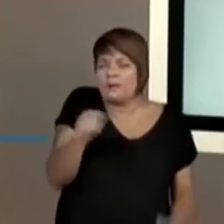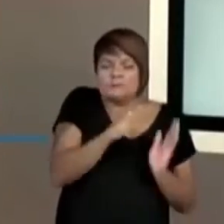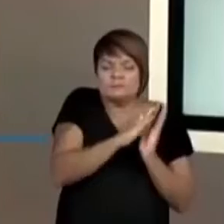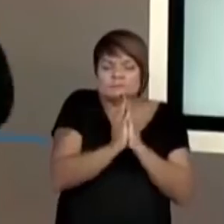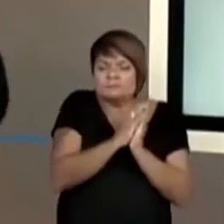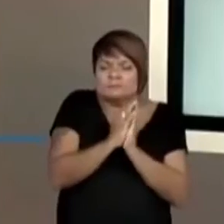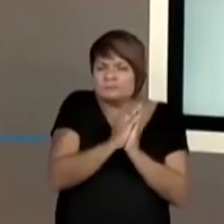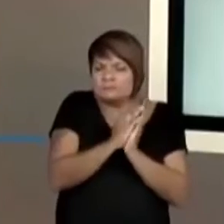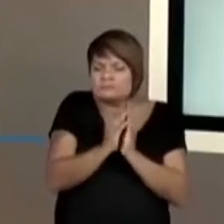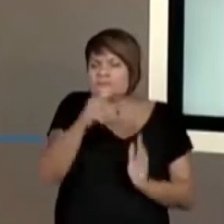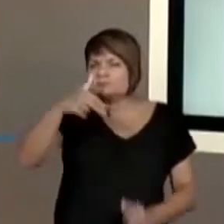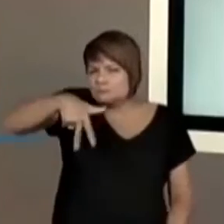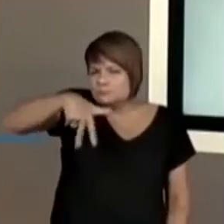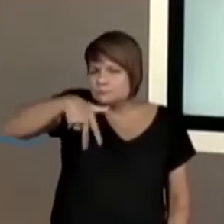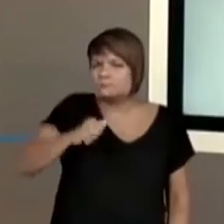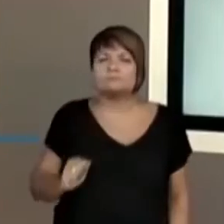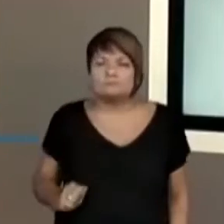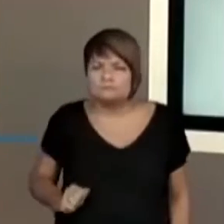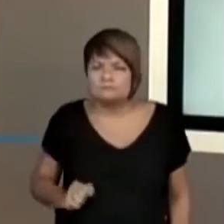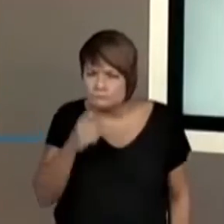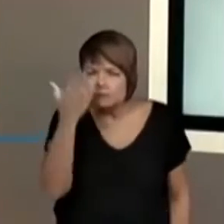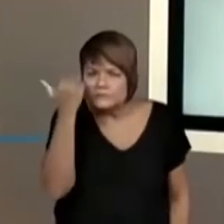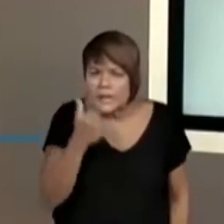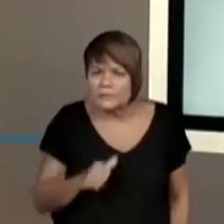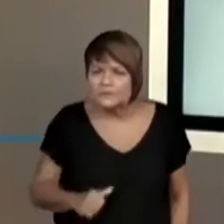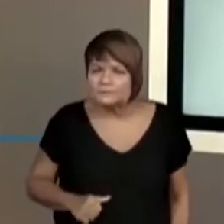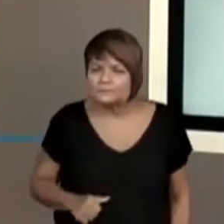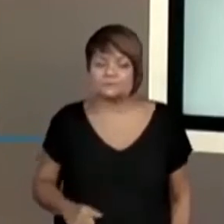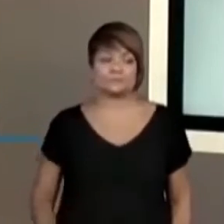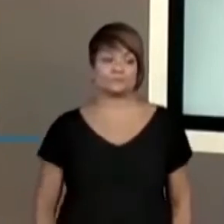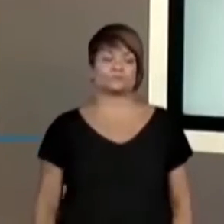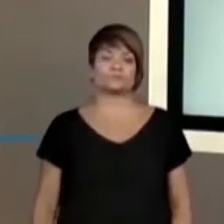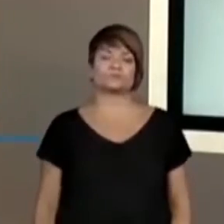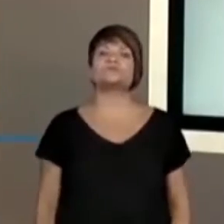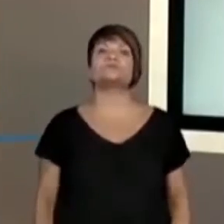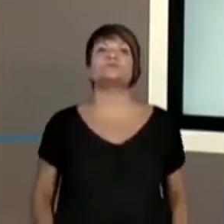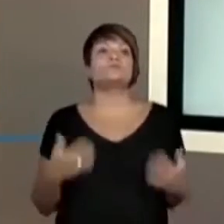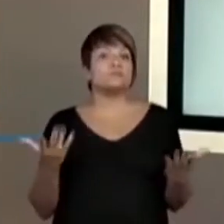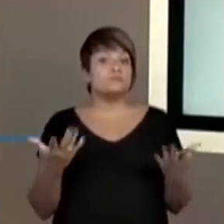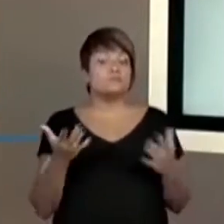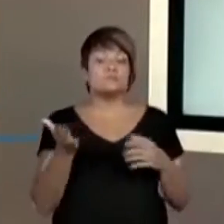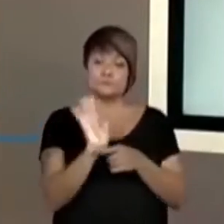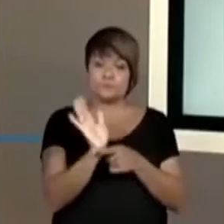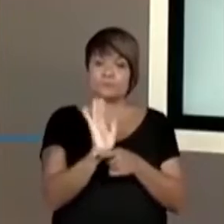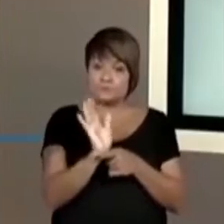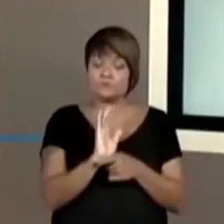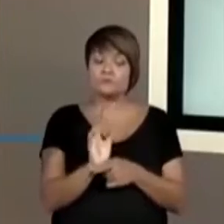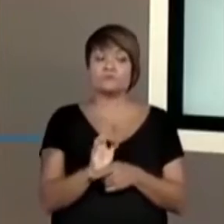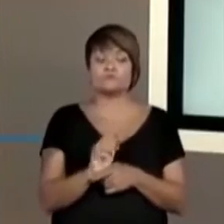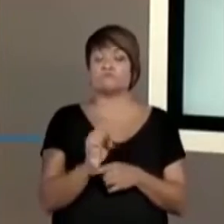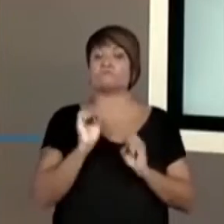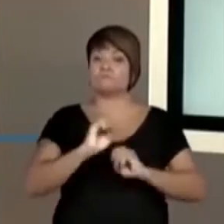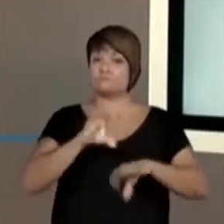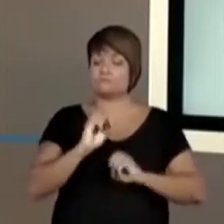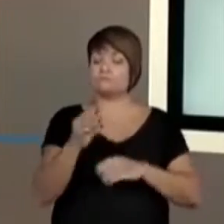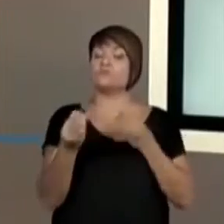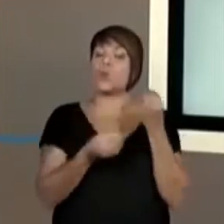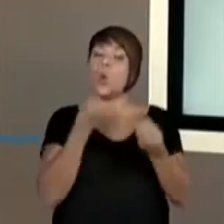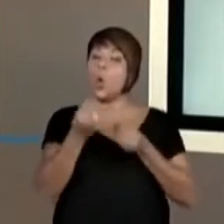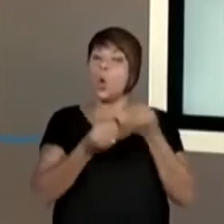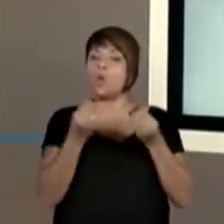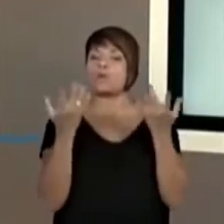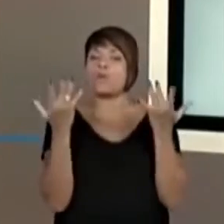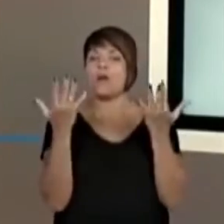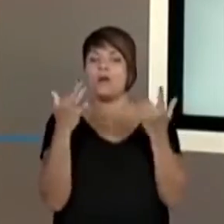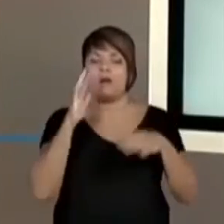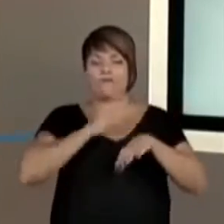Olha só. Então, esse é o título do vídeo e, nesse vídeo, eles ensinam nós a construirmos aí, a colocar a mão na massa. Então,